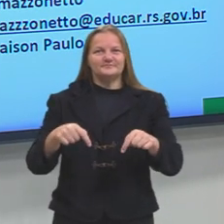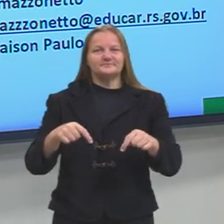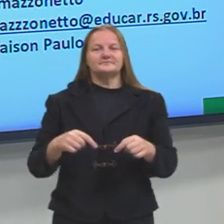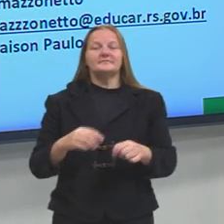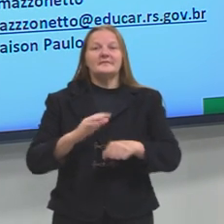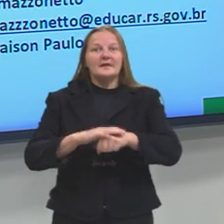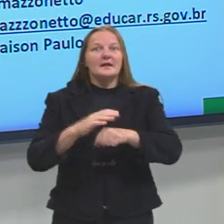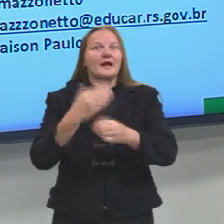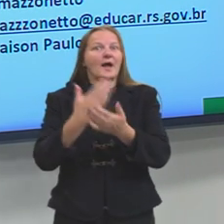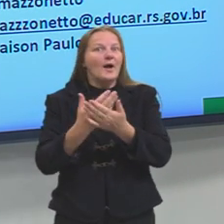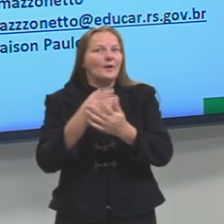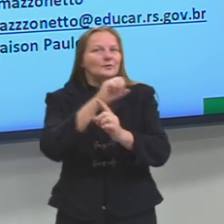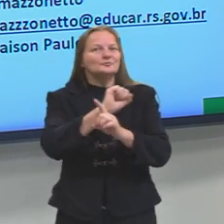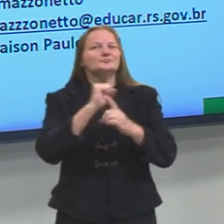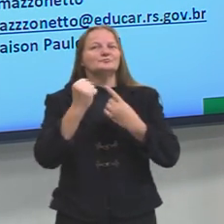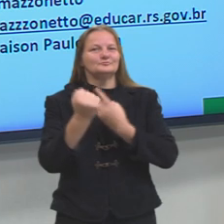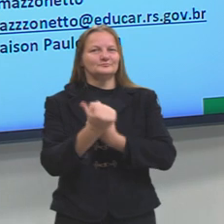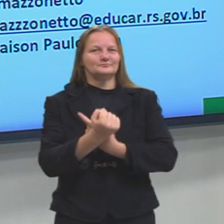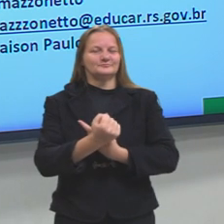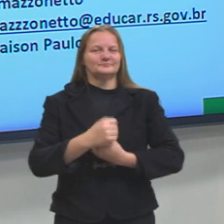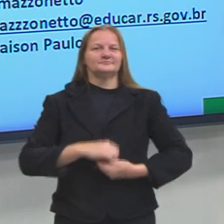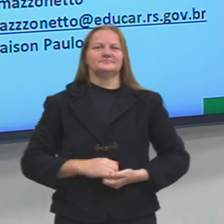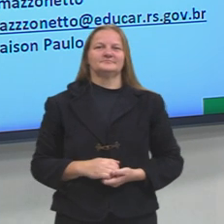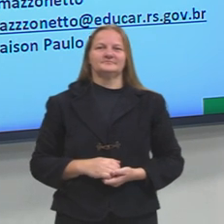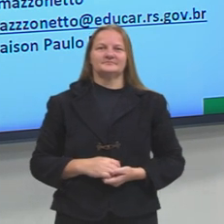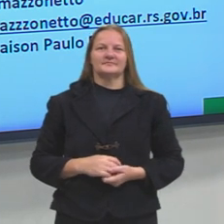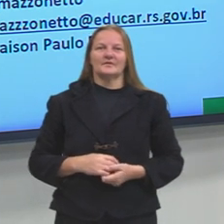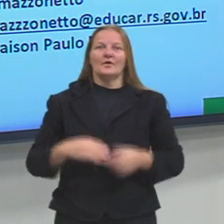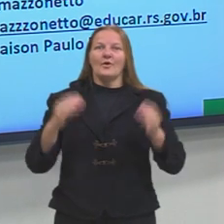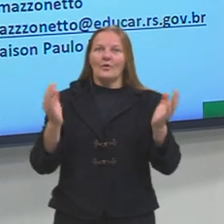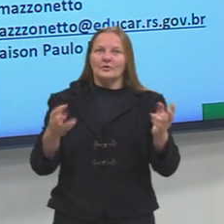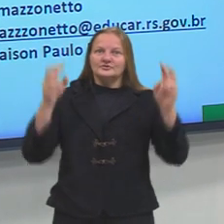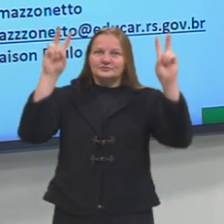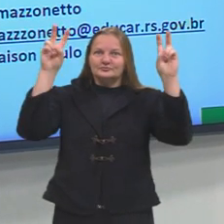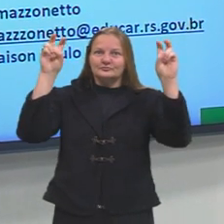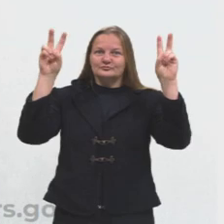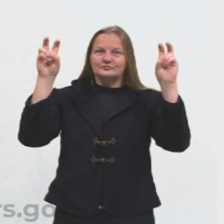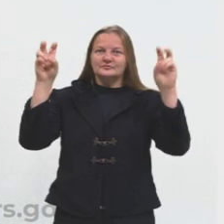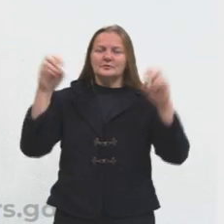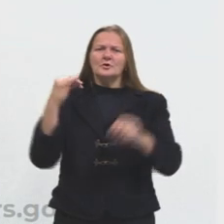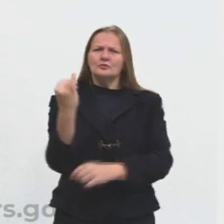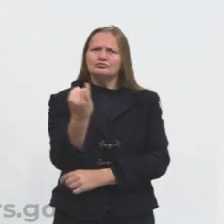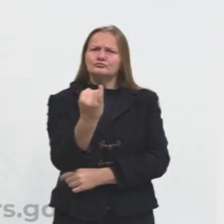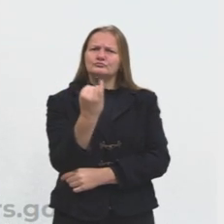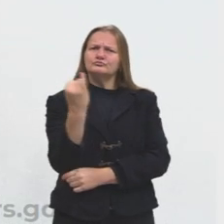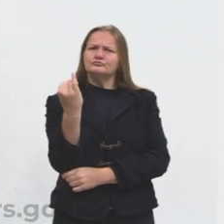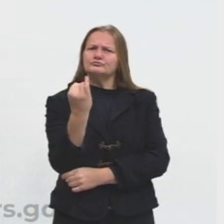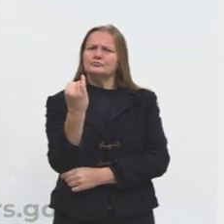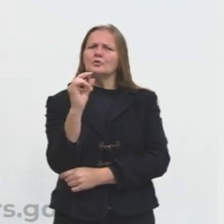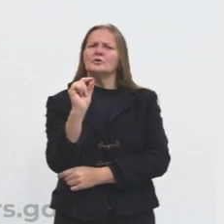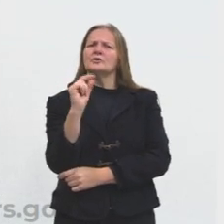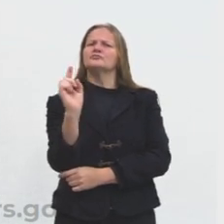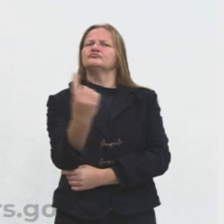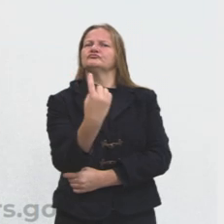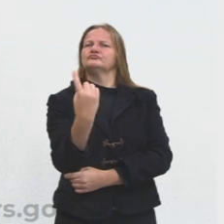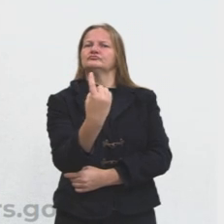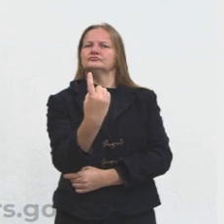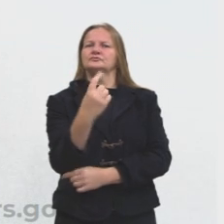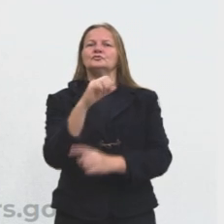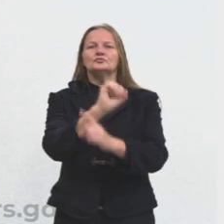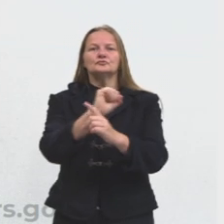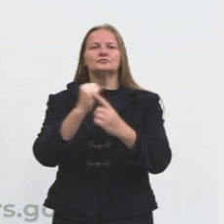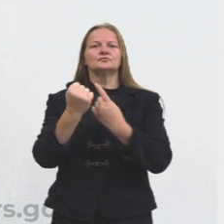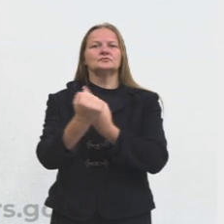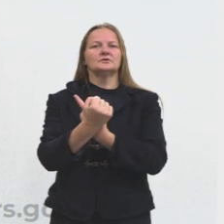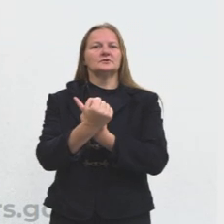mais esta aula de Sociologia. Hoje vamos tratar sobre indivíduo e sociedade. Antes disso,